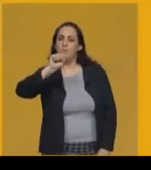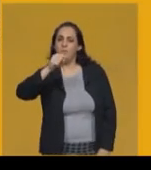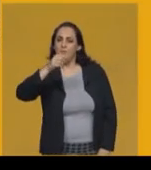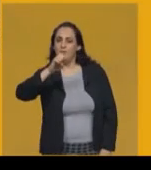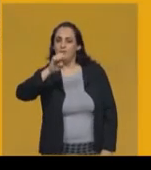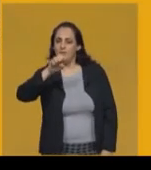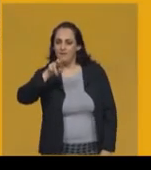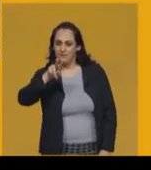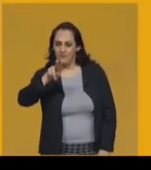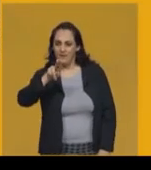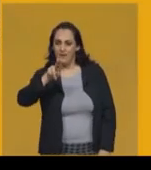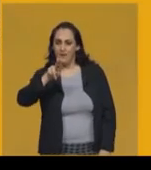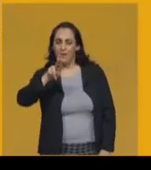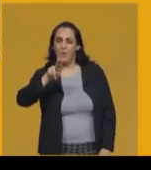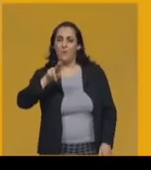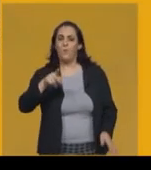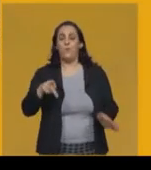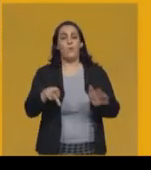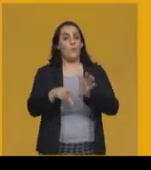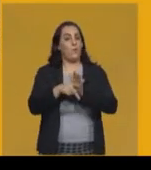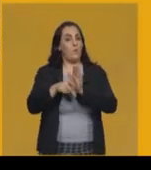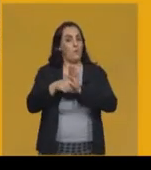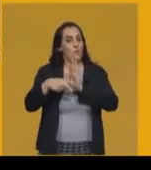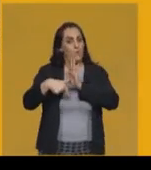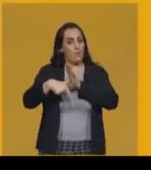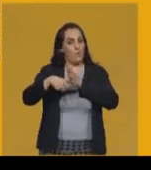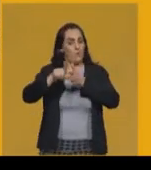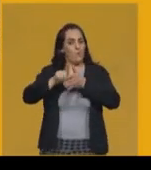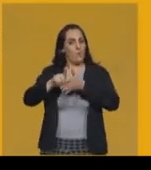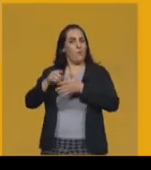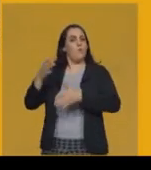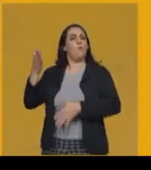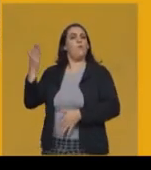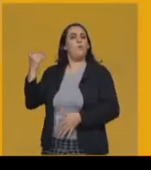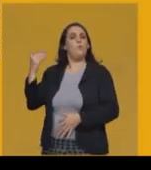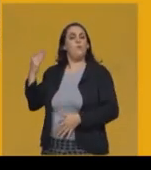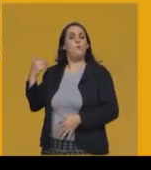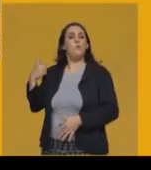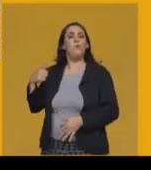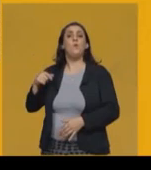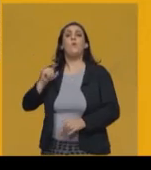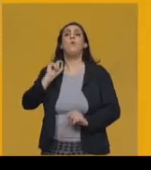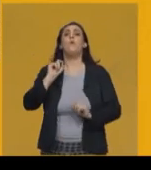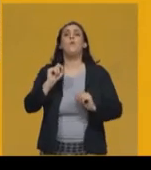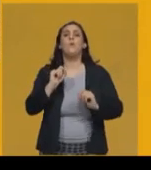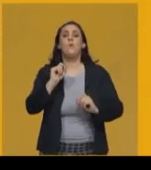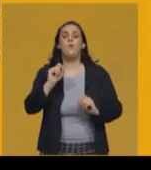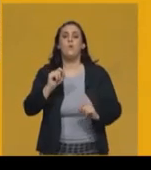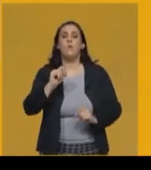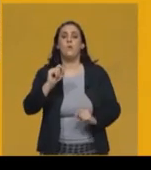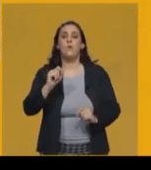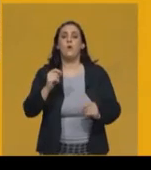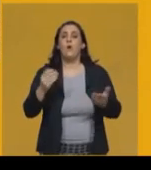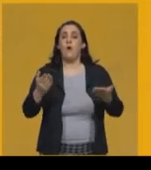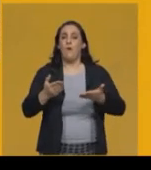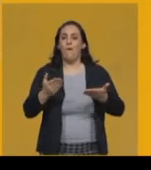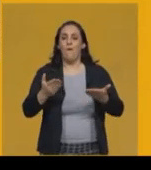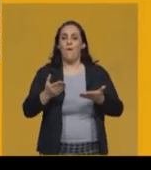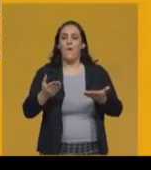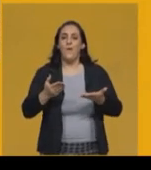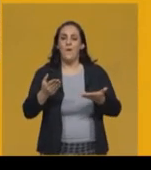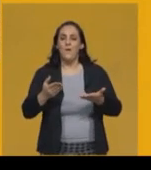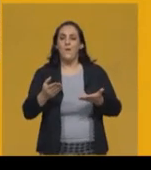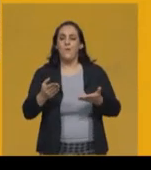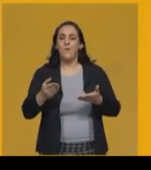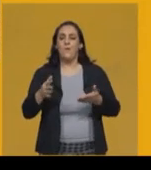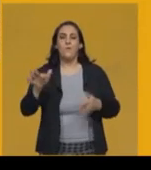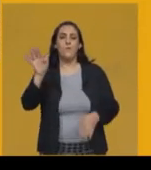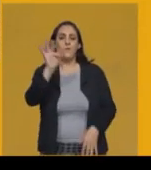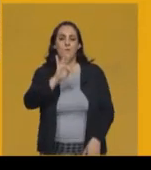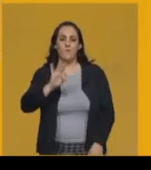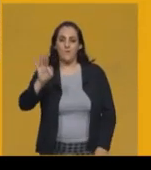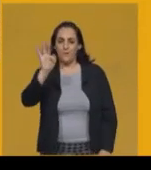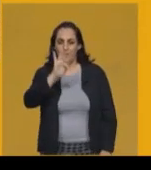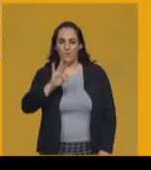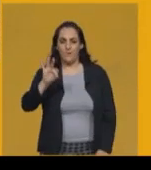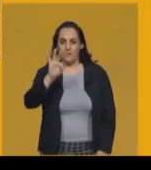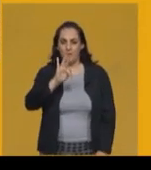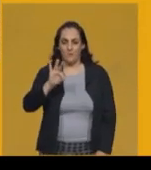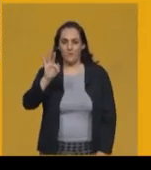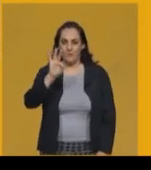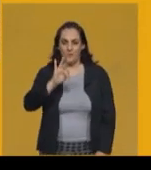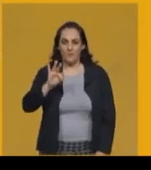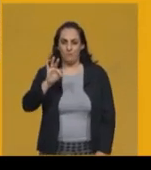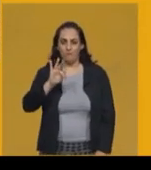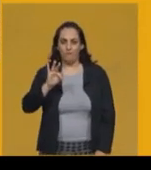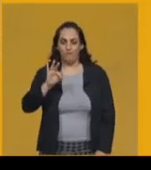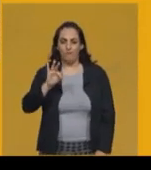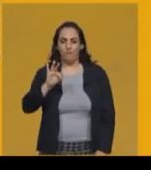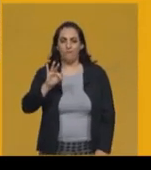Palácio dos Governadores, que hoje é a sede da Escola de Engenharia da Universidade Federal de Ouro Preto, temos a igreja de